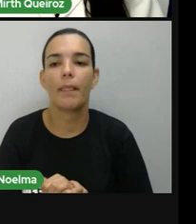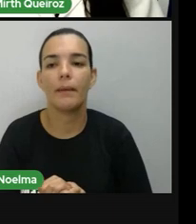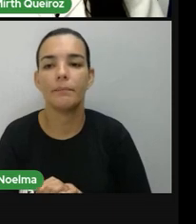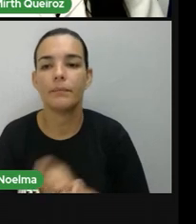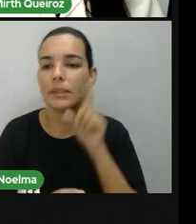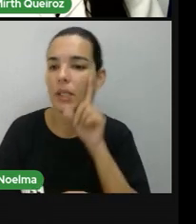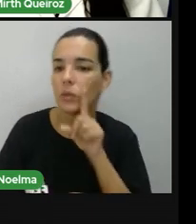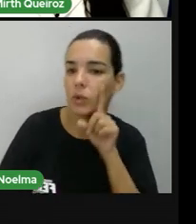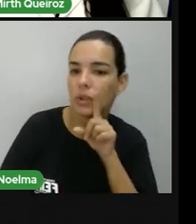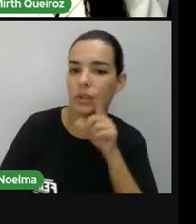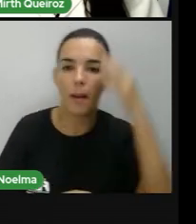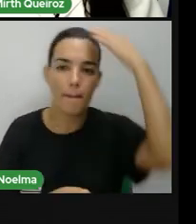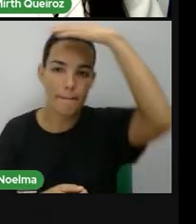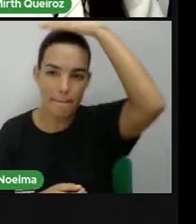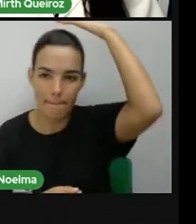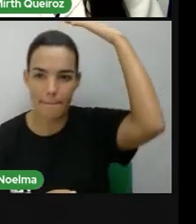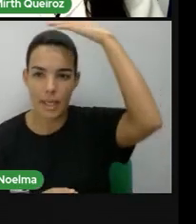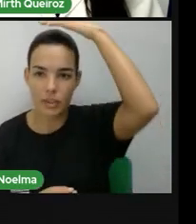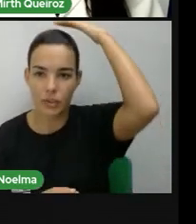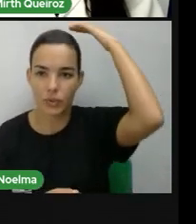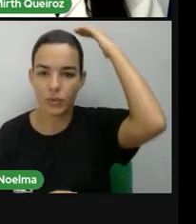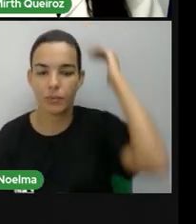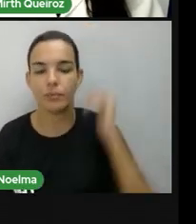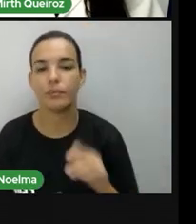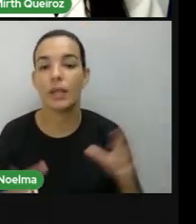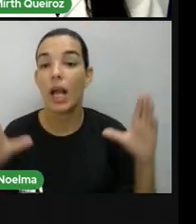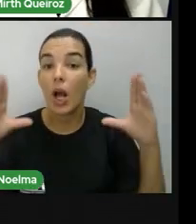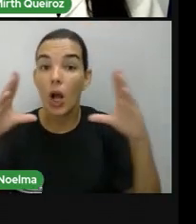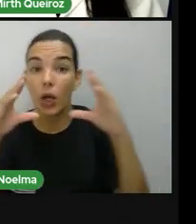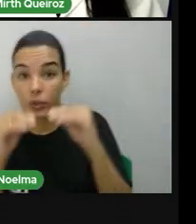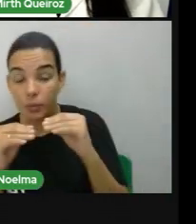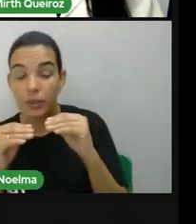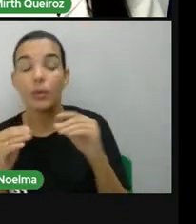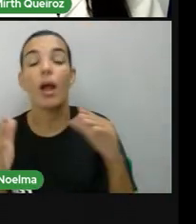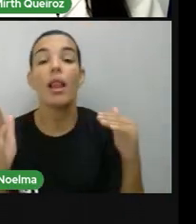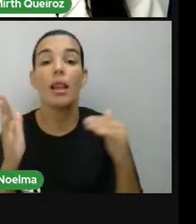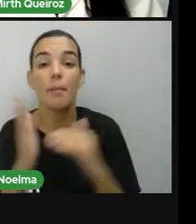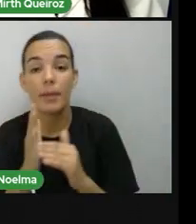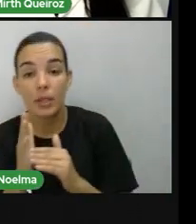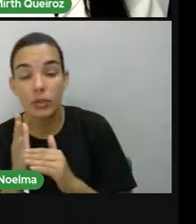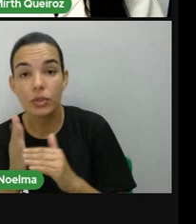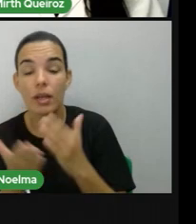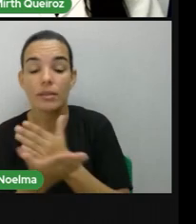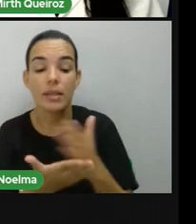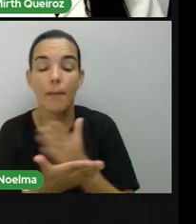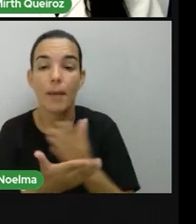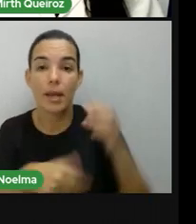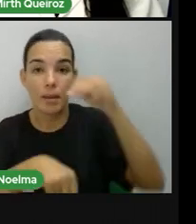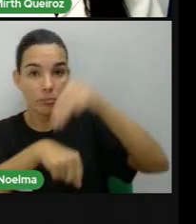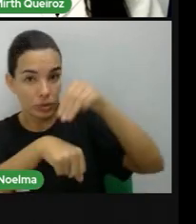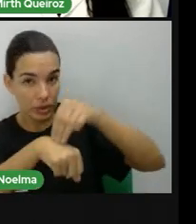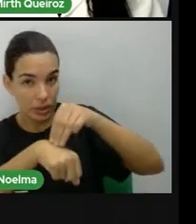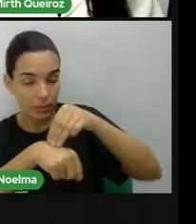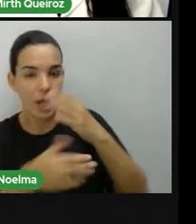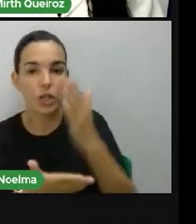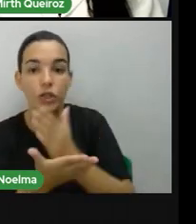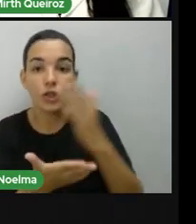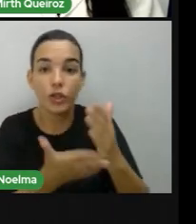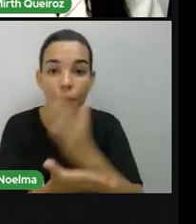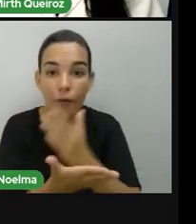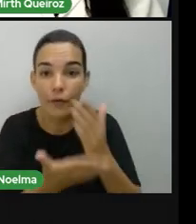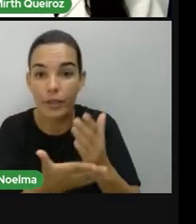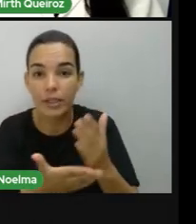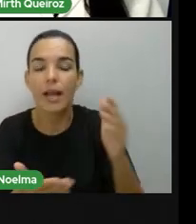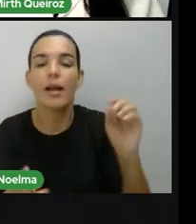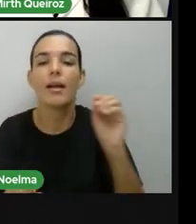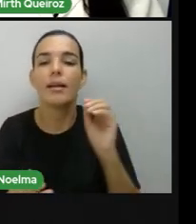Unidos. Então, a gente está falando de fronteiras. Resumindo, limites para separar municípios, divisa